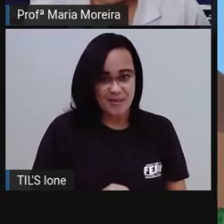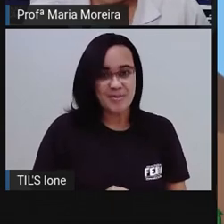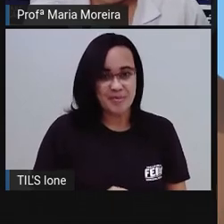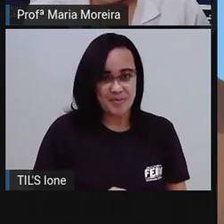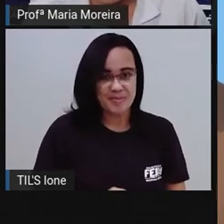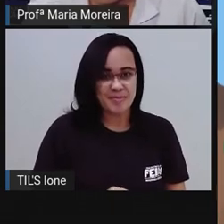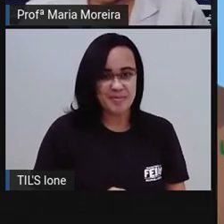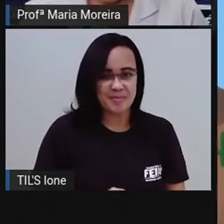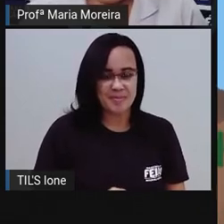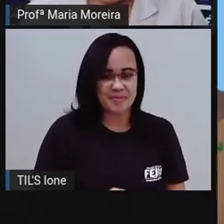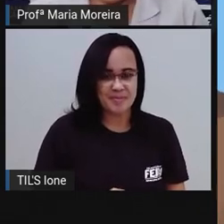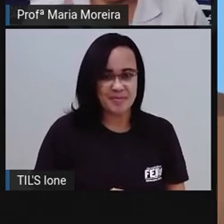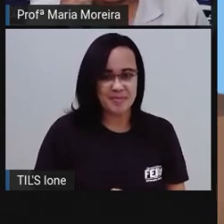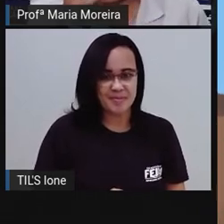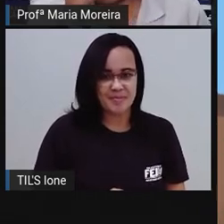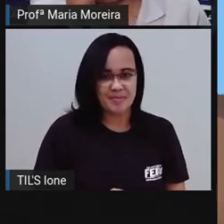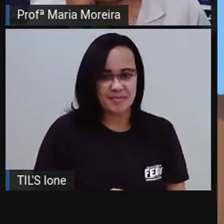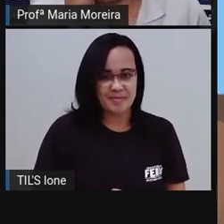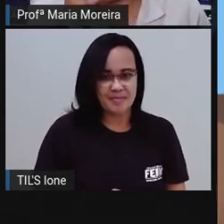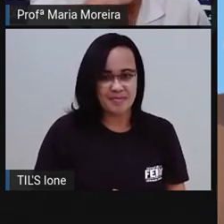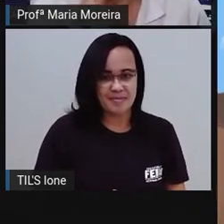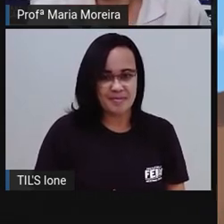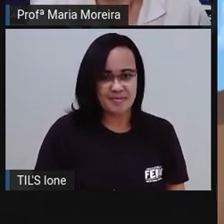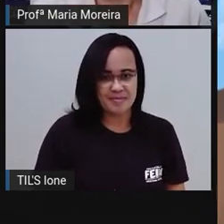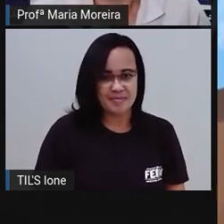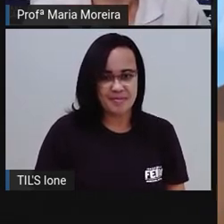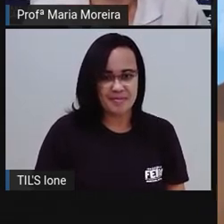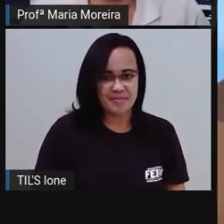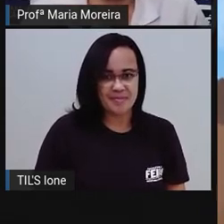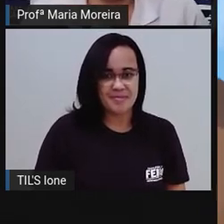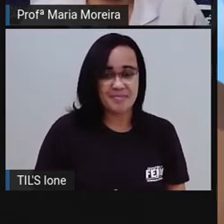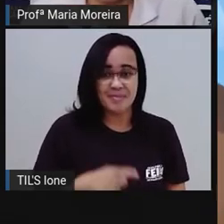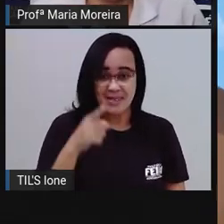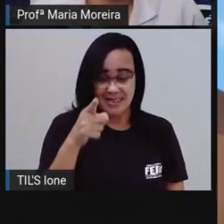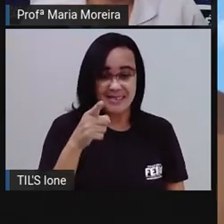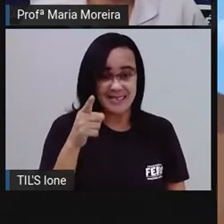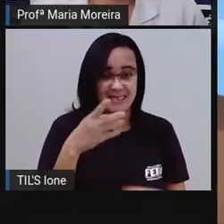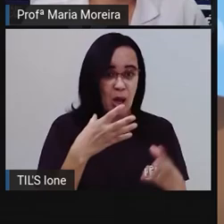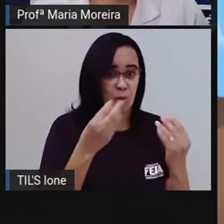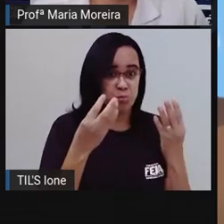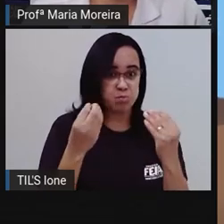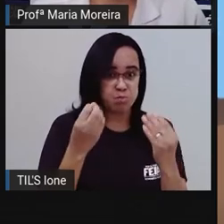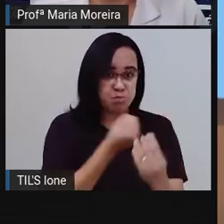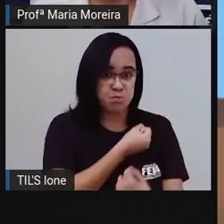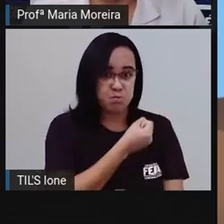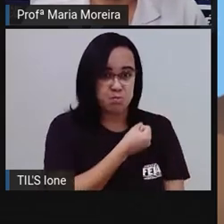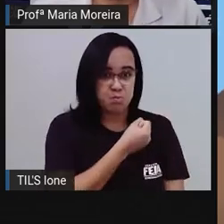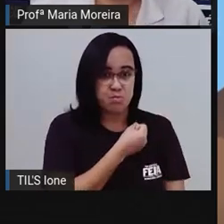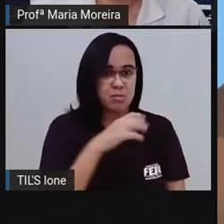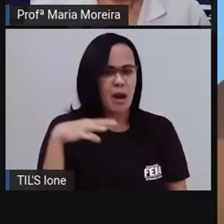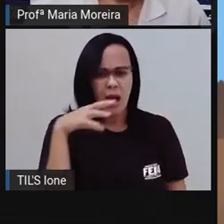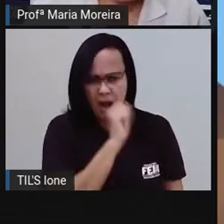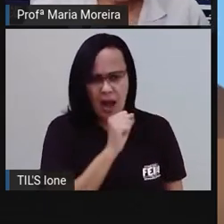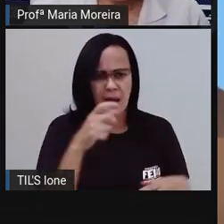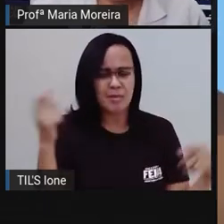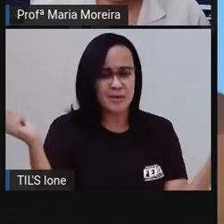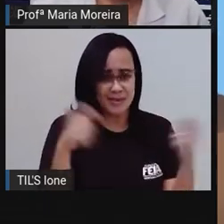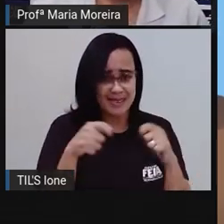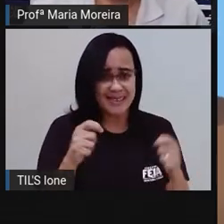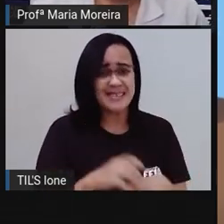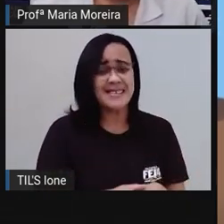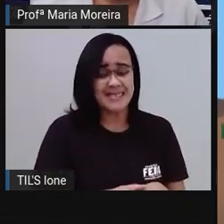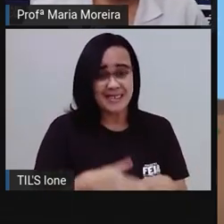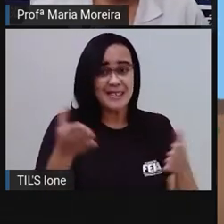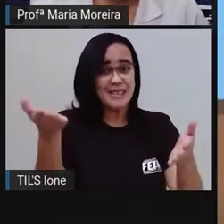de um. Eu já consegui aqui, testando para vocês, colocar mais de Ah, Pró, eu não consigo ler tão rápido. Aí, você chama o